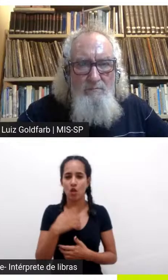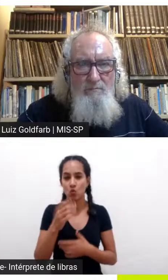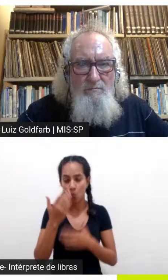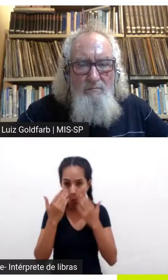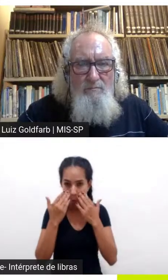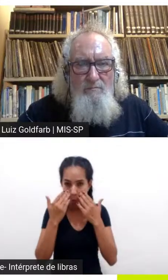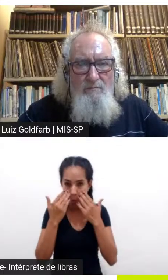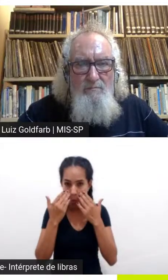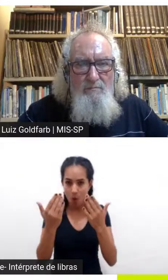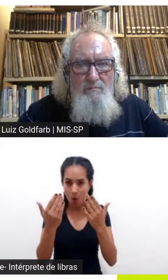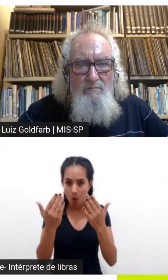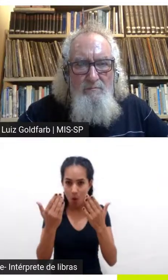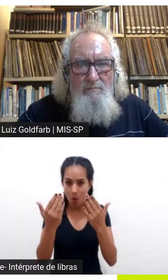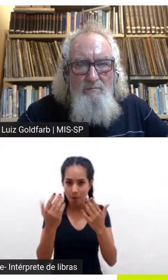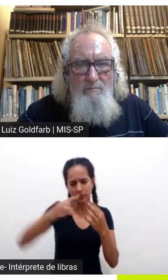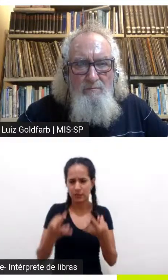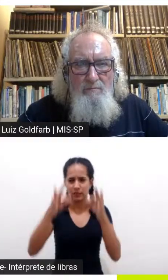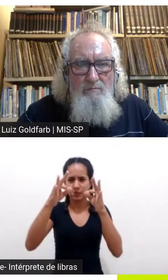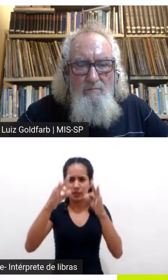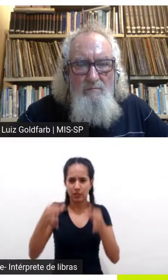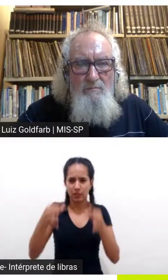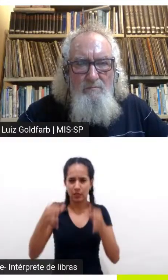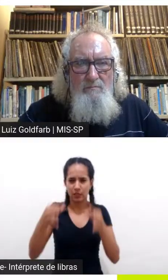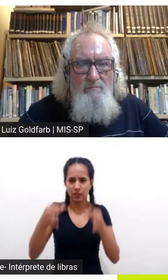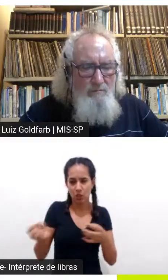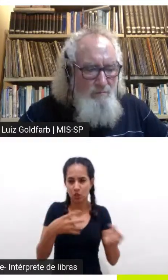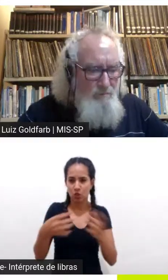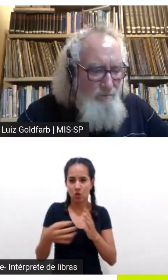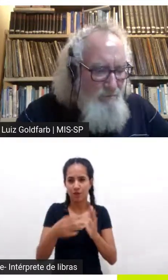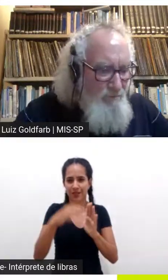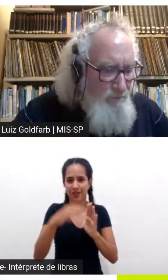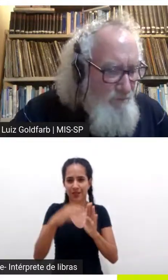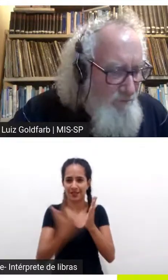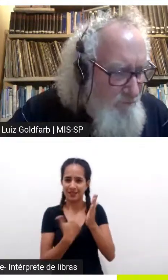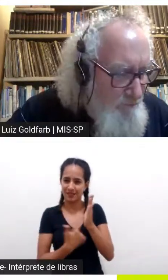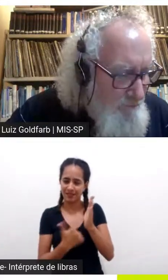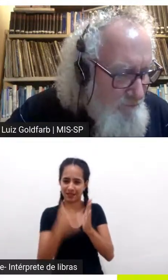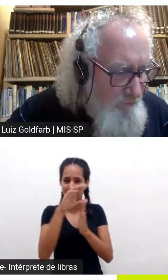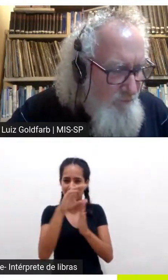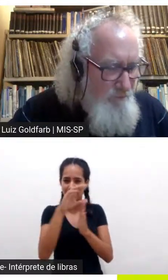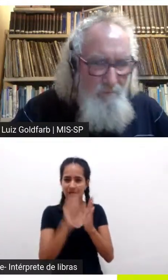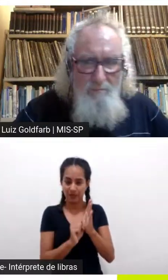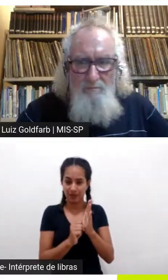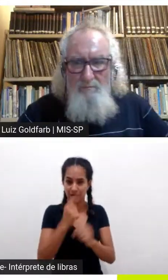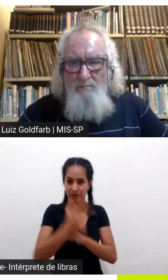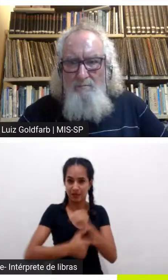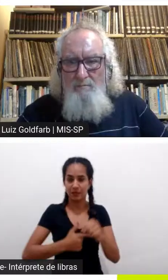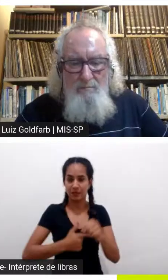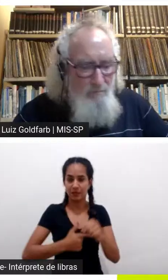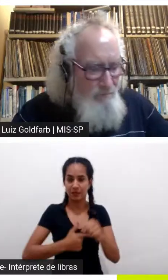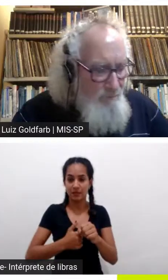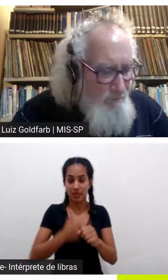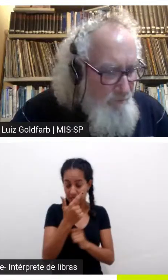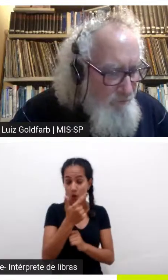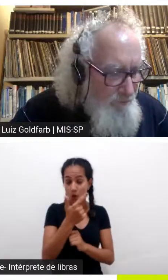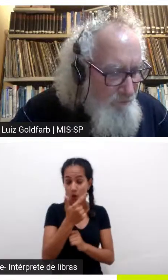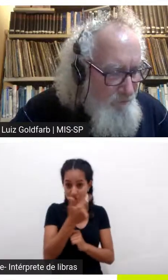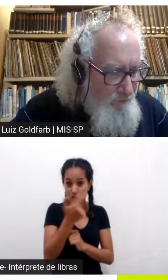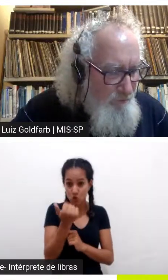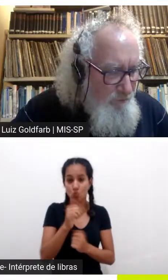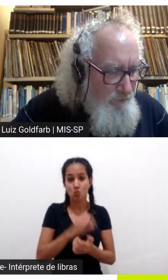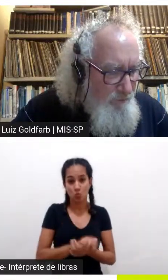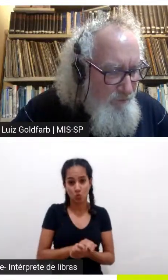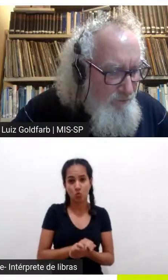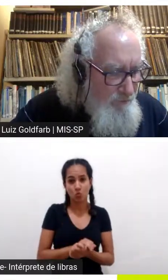tecnologias no livro Lições para o Século XXI então ele sempre começa apresentando olha né nanotecnologia faz isso muito bem só que ela também pode